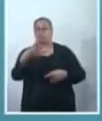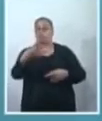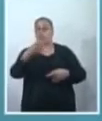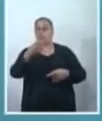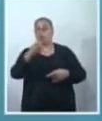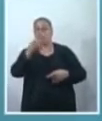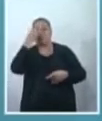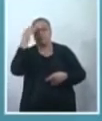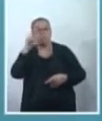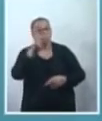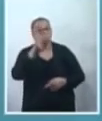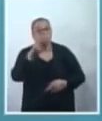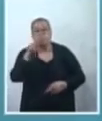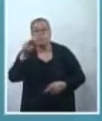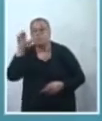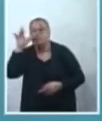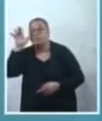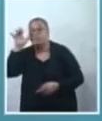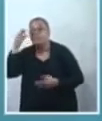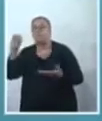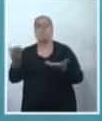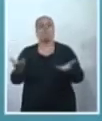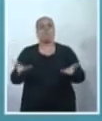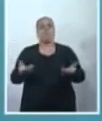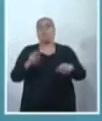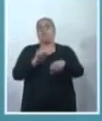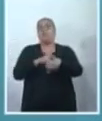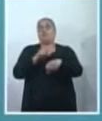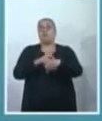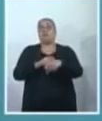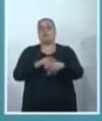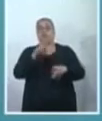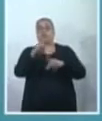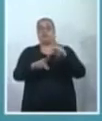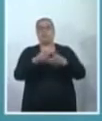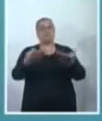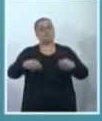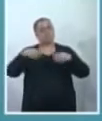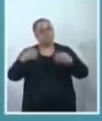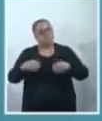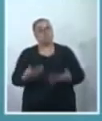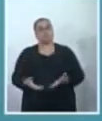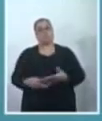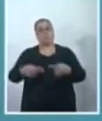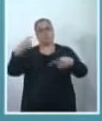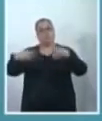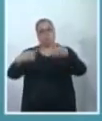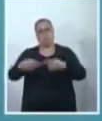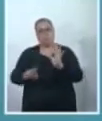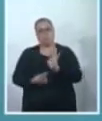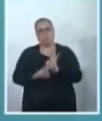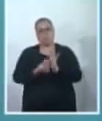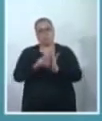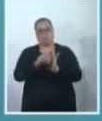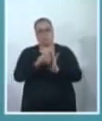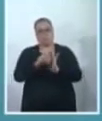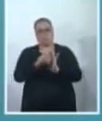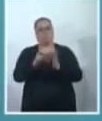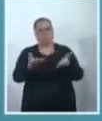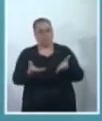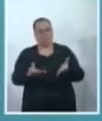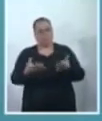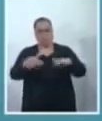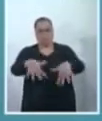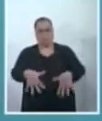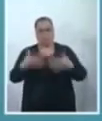visualizações. E essa etapa da participação popular é obrigatória para se debater um orçamento. Então, fazer uma audiência